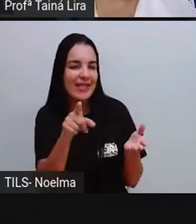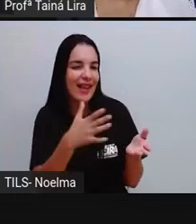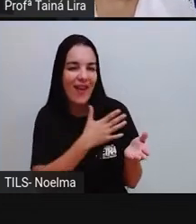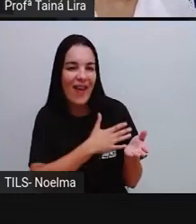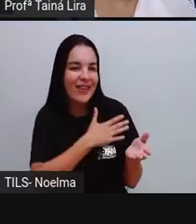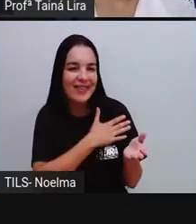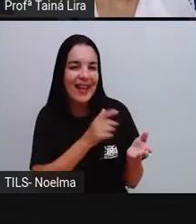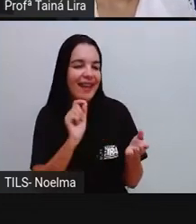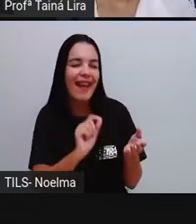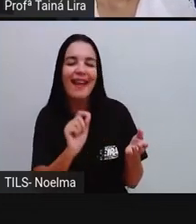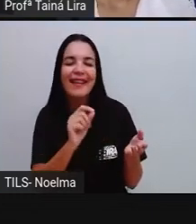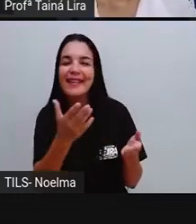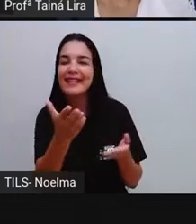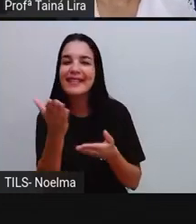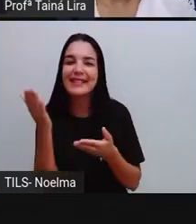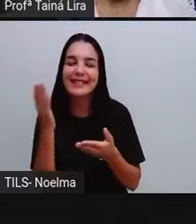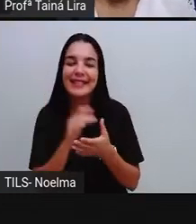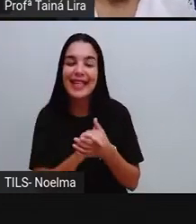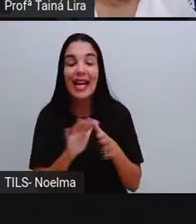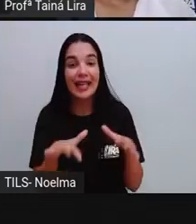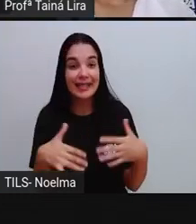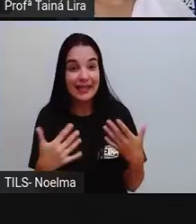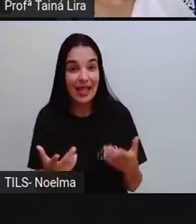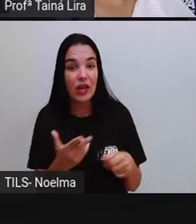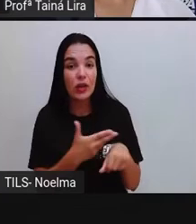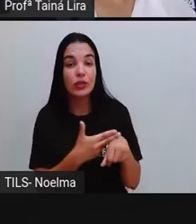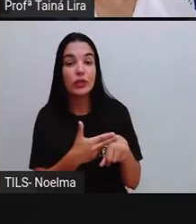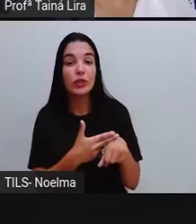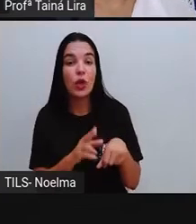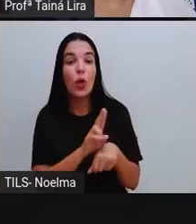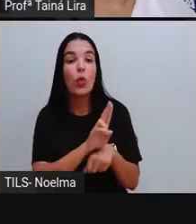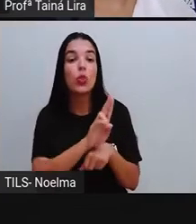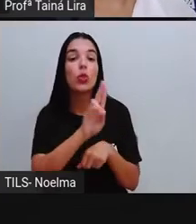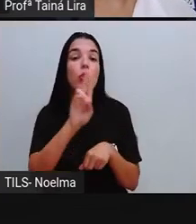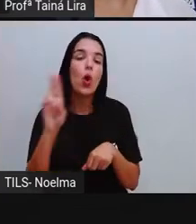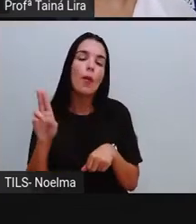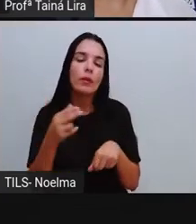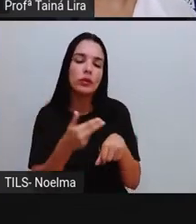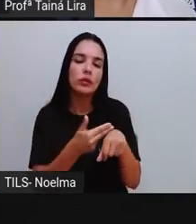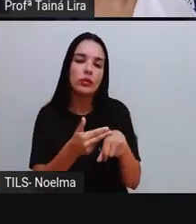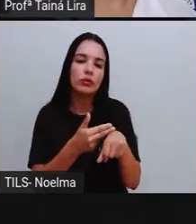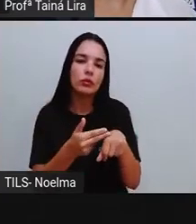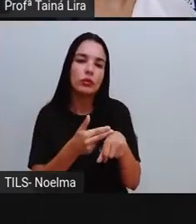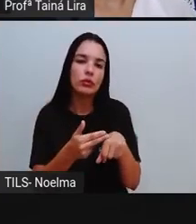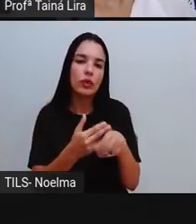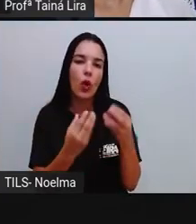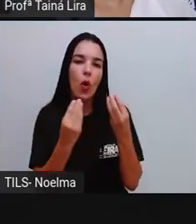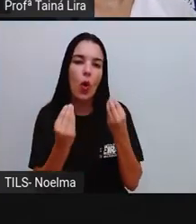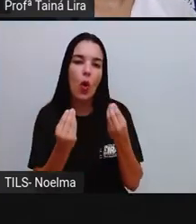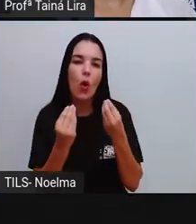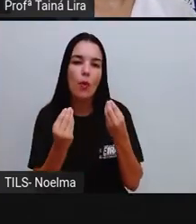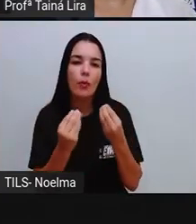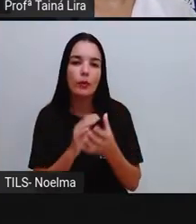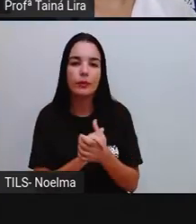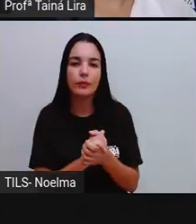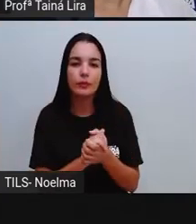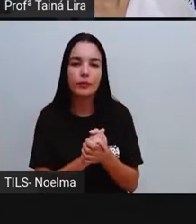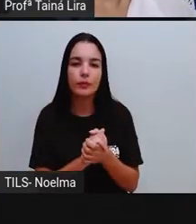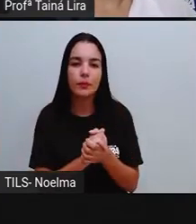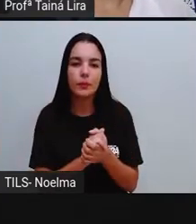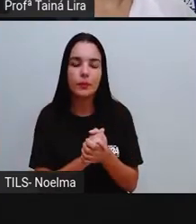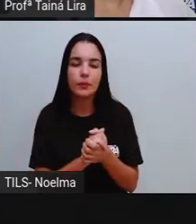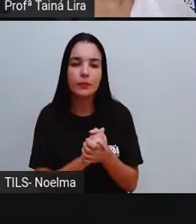chocolate? Então, Vamos lá, Vamos escrever chocolate, Ó, Chocolate,